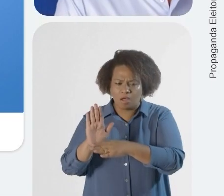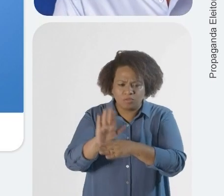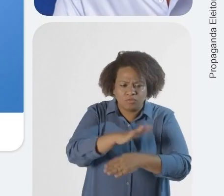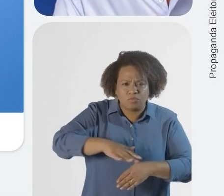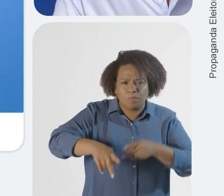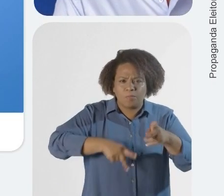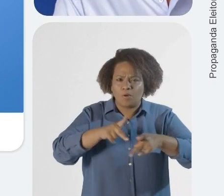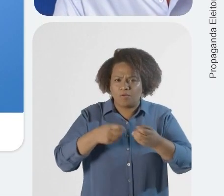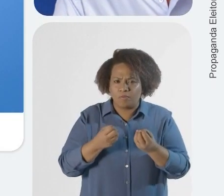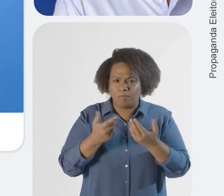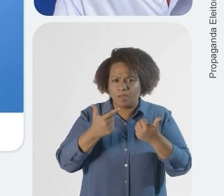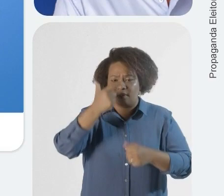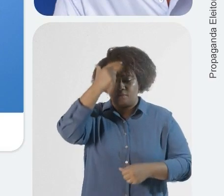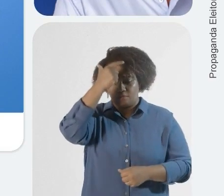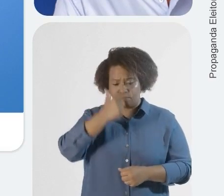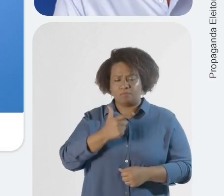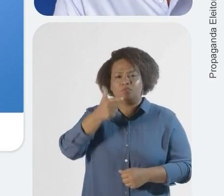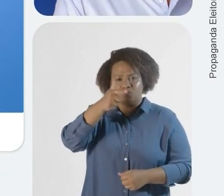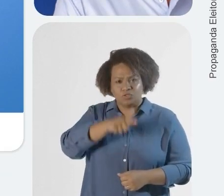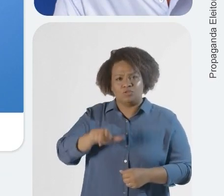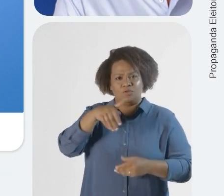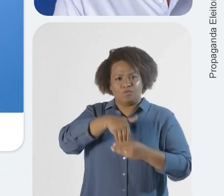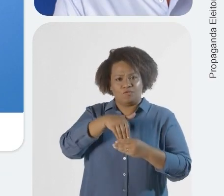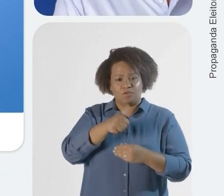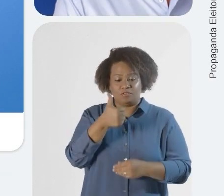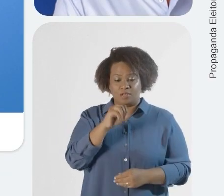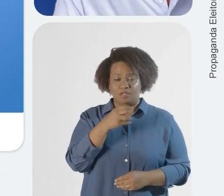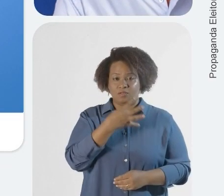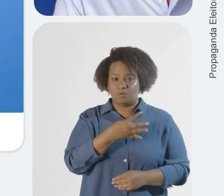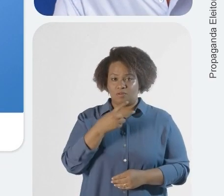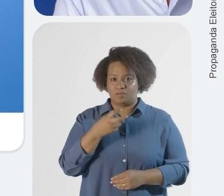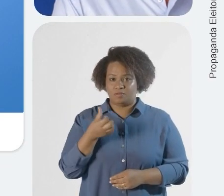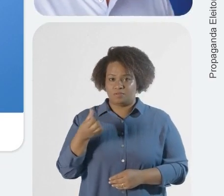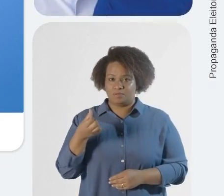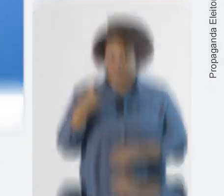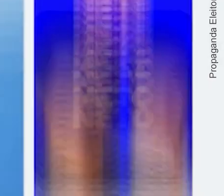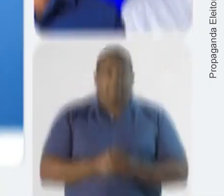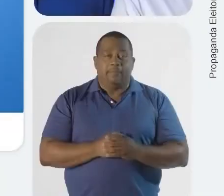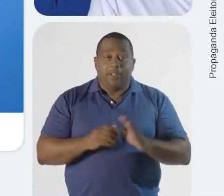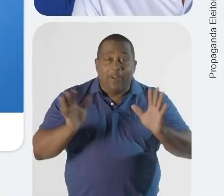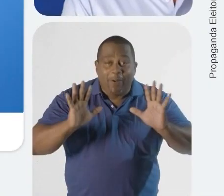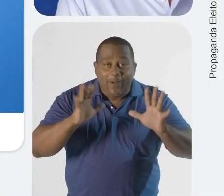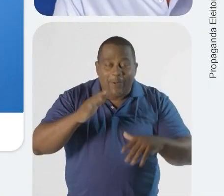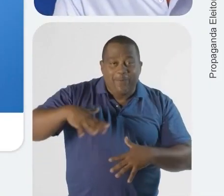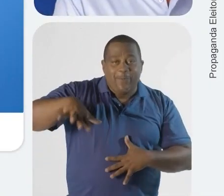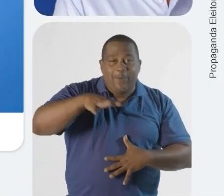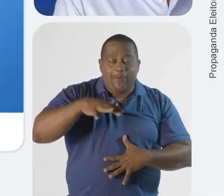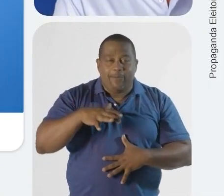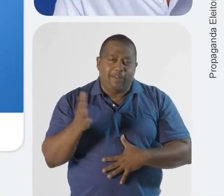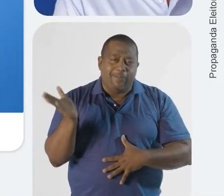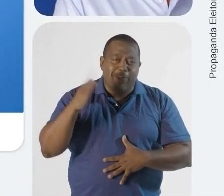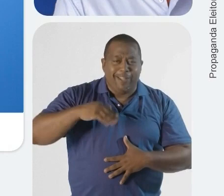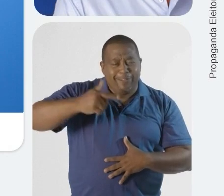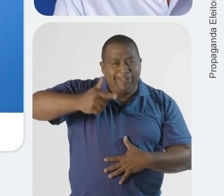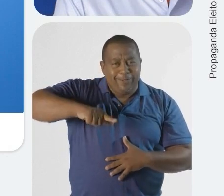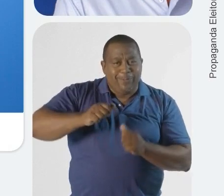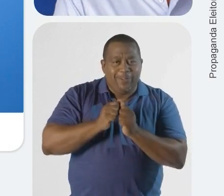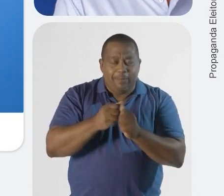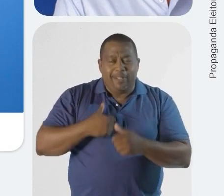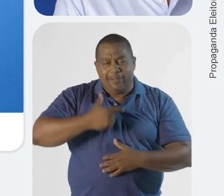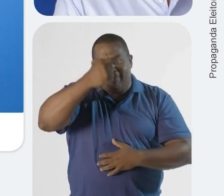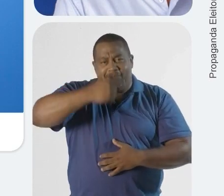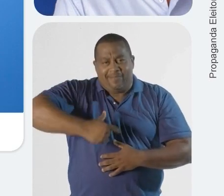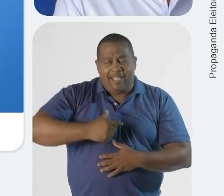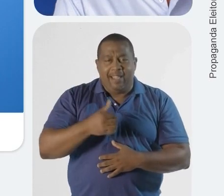Pelo bem do povo, José de Arimatea de novo. Vote no 10, 4, 5, 6. Olá, meu povo. Vem comigo de novo.